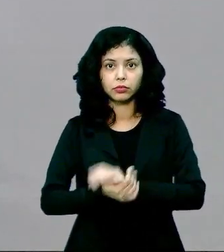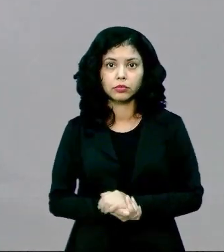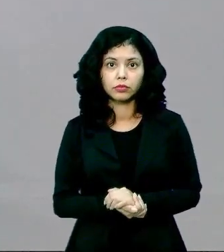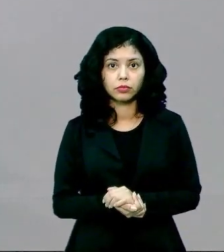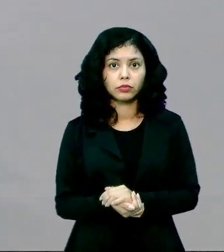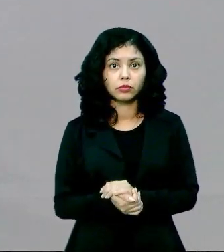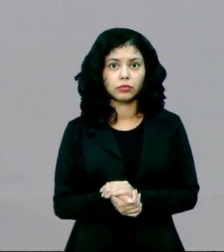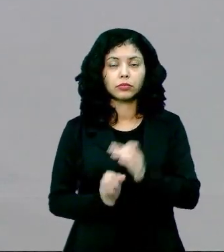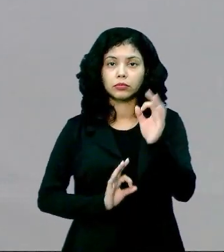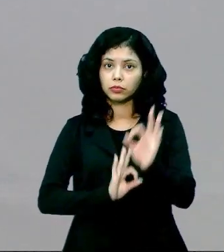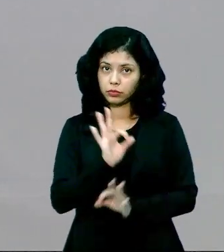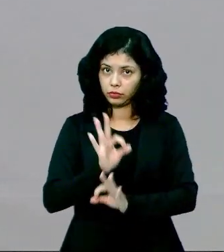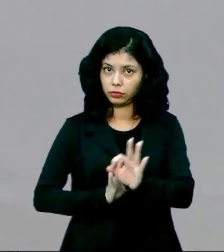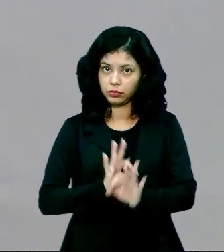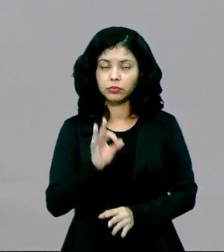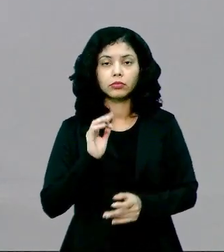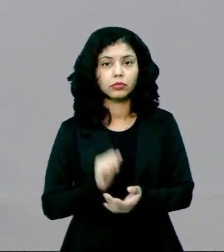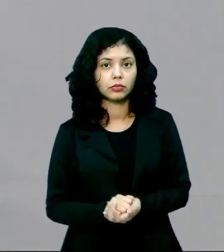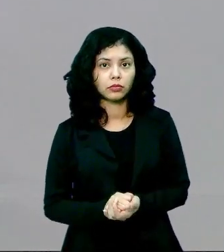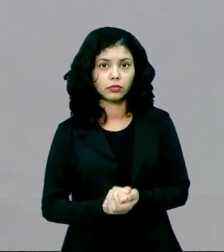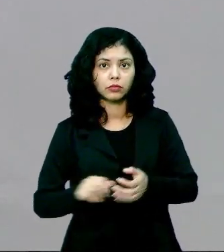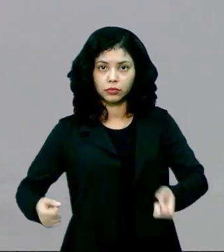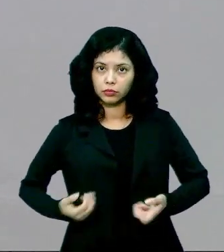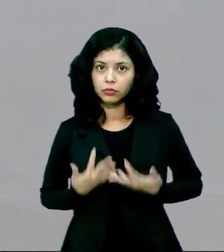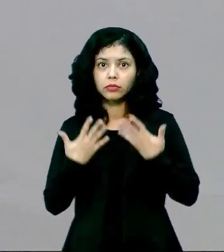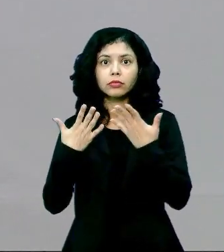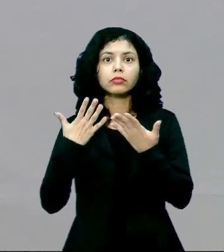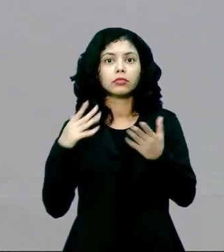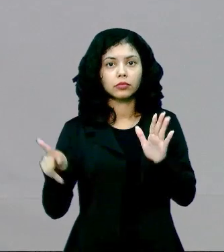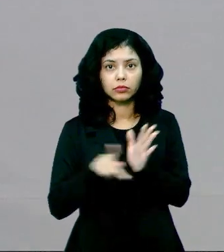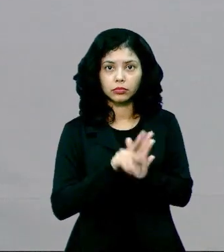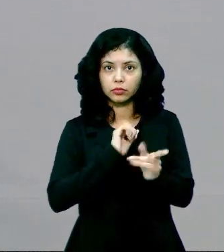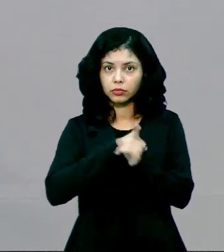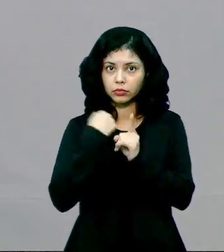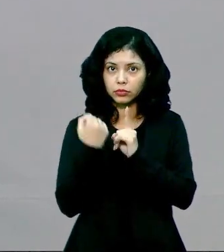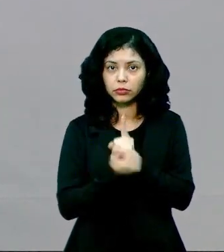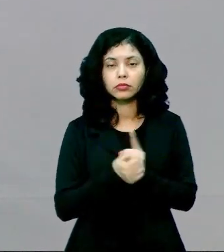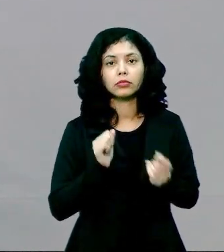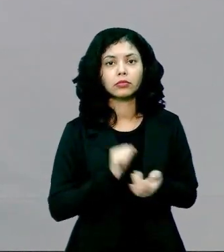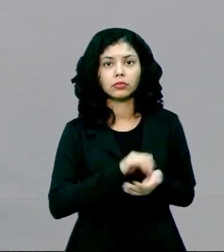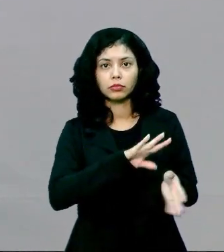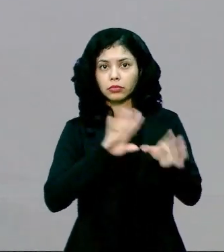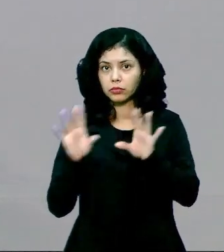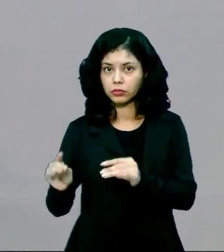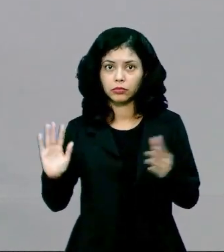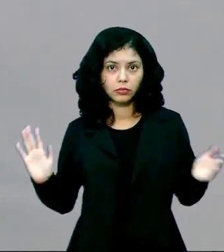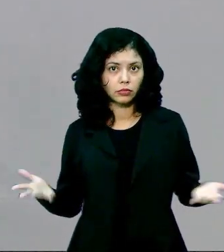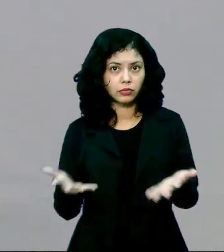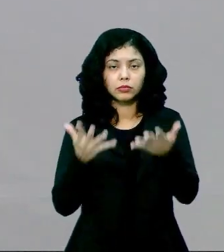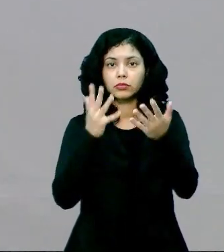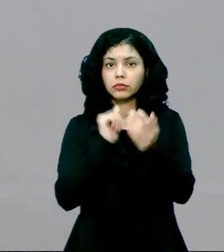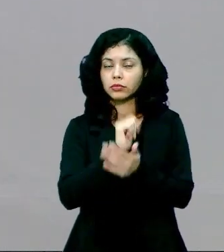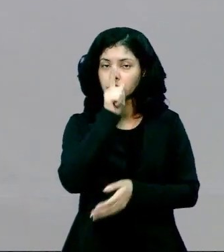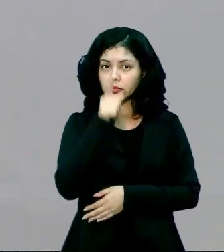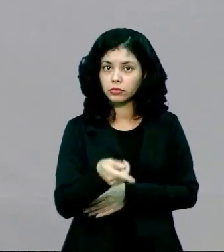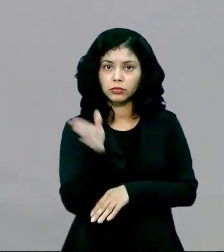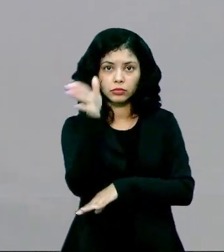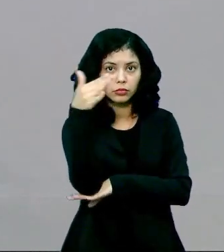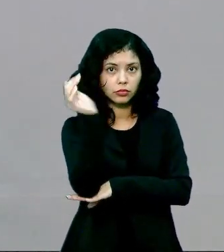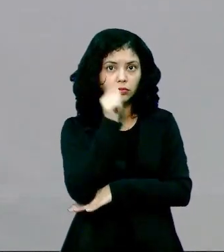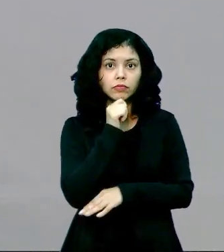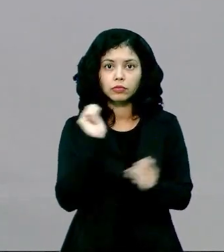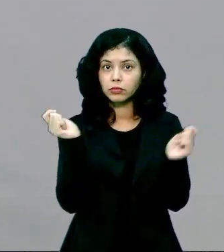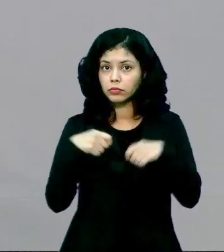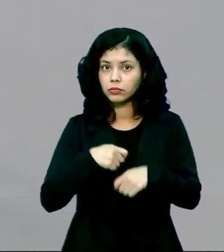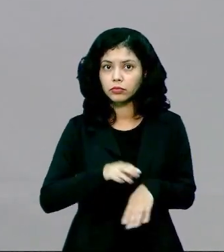são organizações que emanam da sociedade civil e que eles levantam uma determinada bandeira,